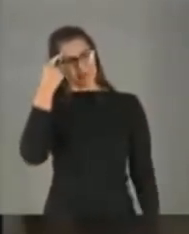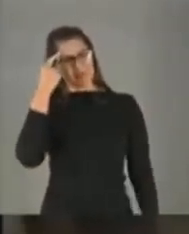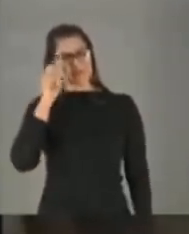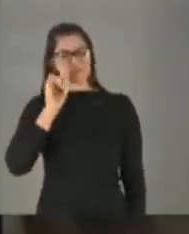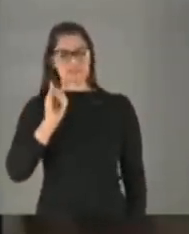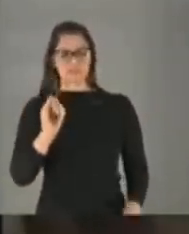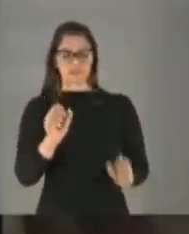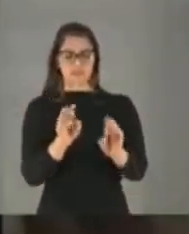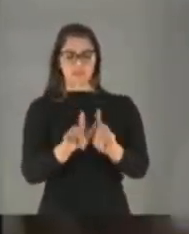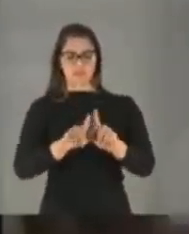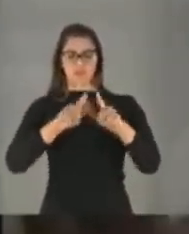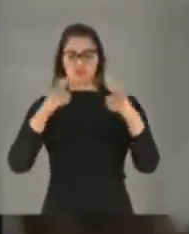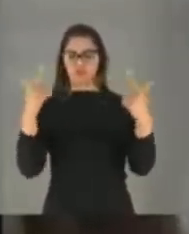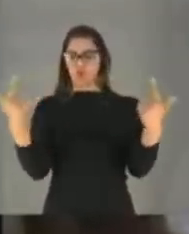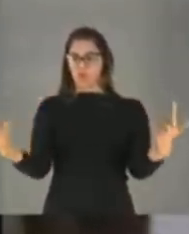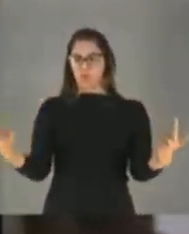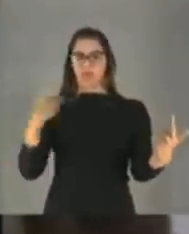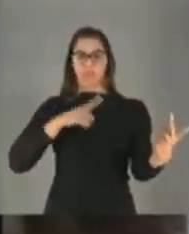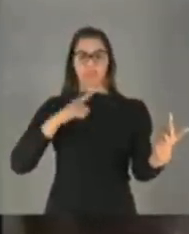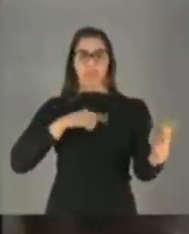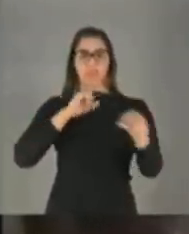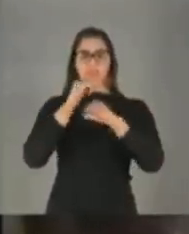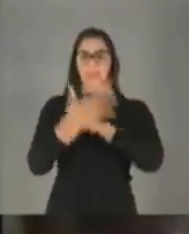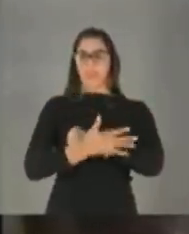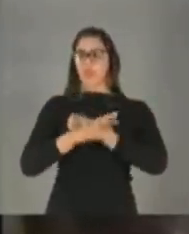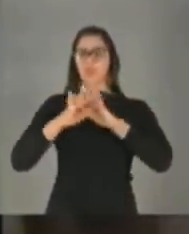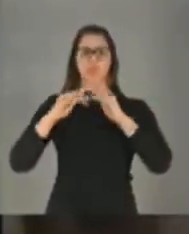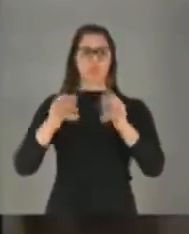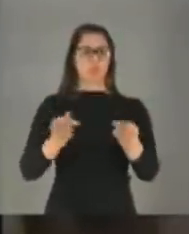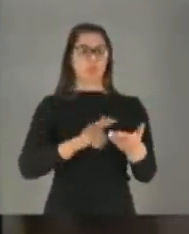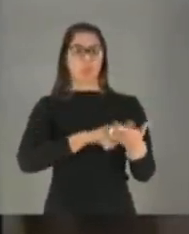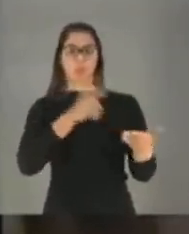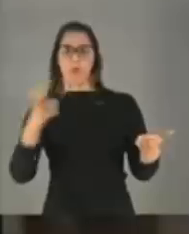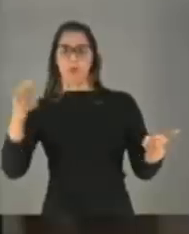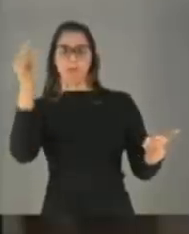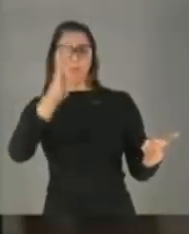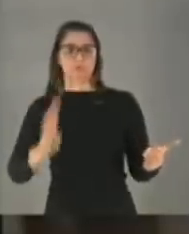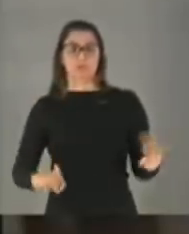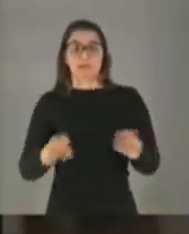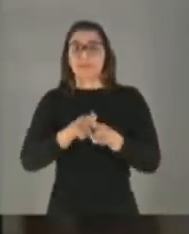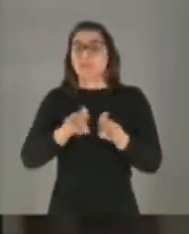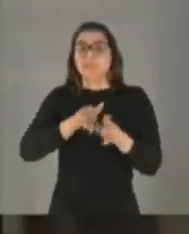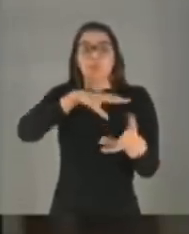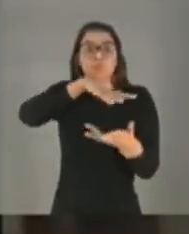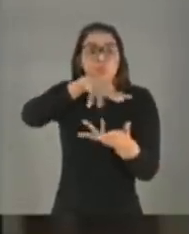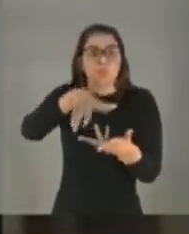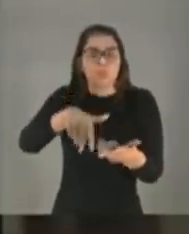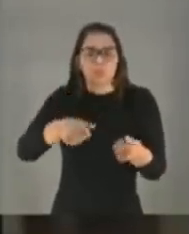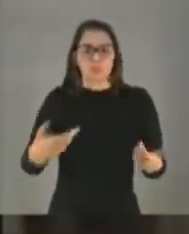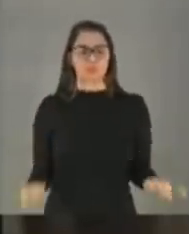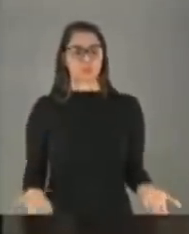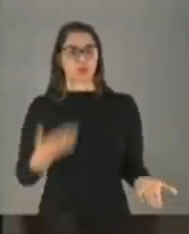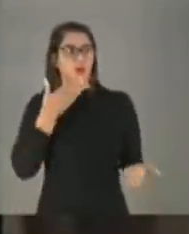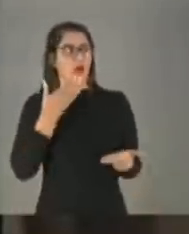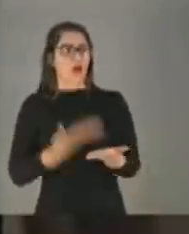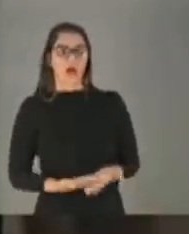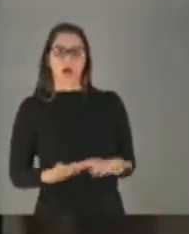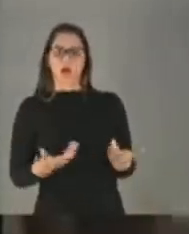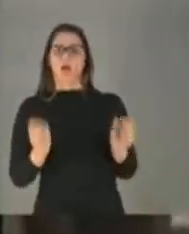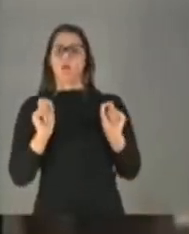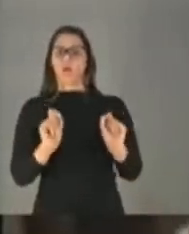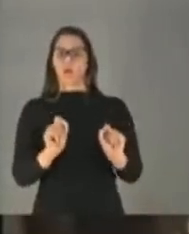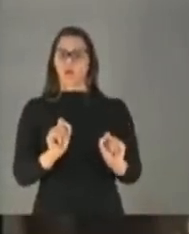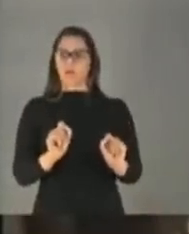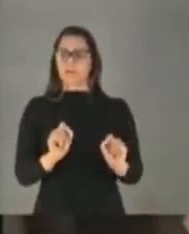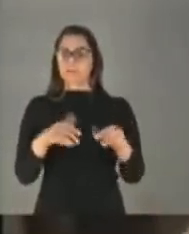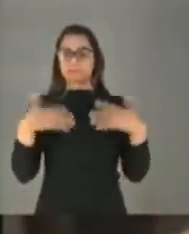Você abre o jornal, o coronavírus, na primeira página de todos os jornais brasileiros e de todos os jornais do mundo. Que impressão dá isso? Impressão que